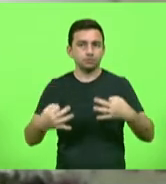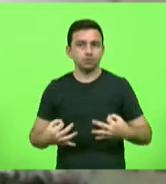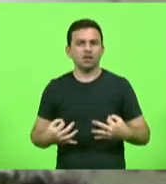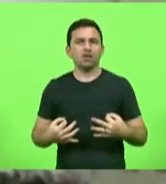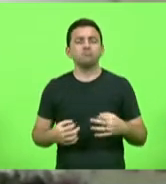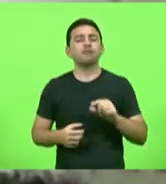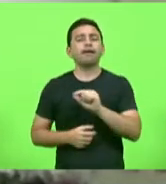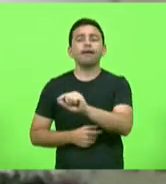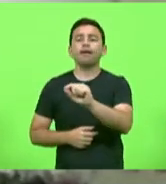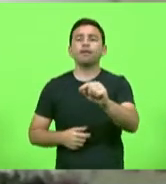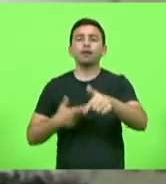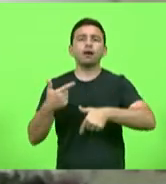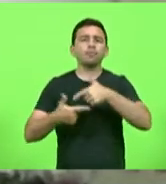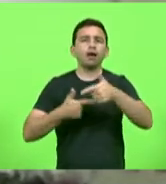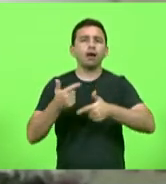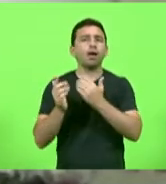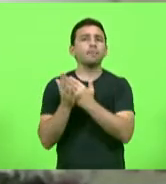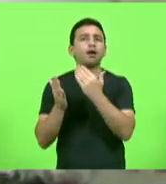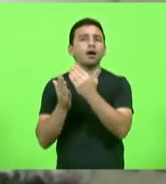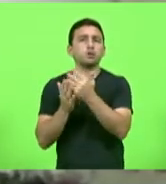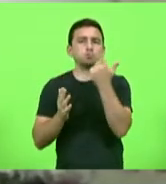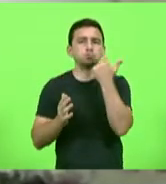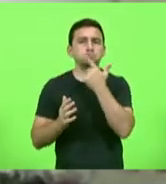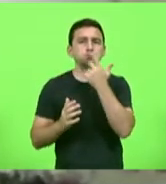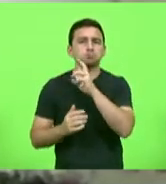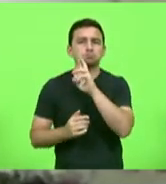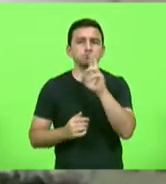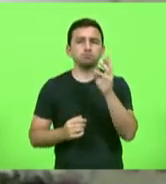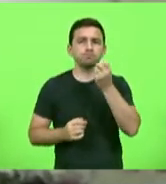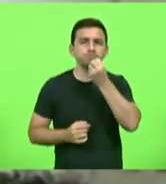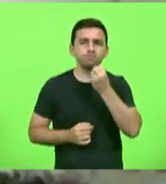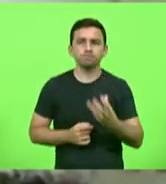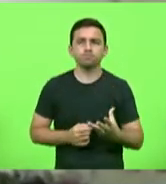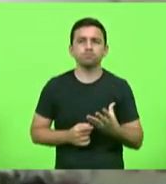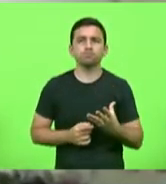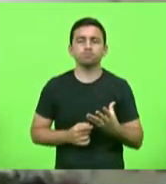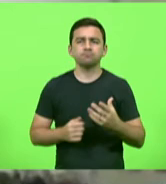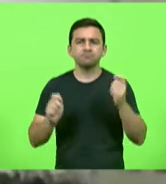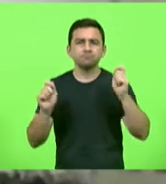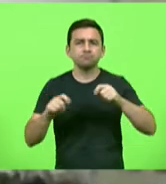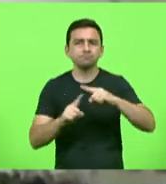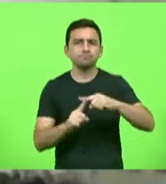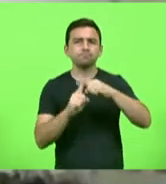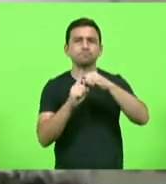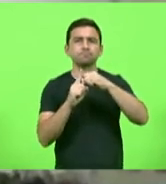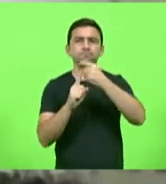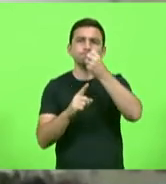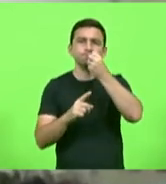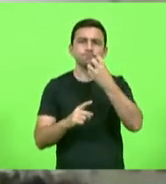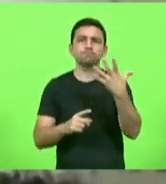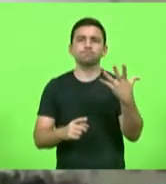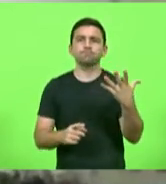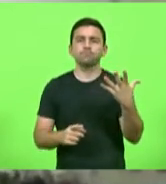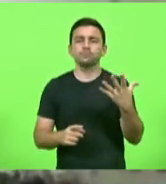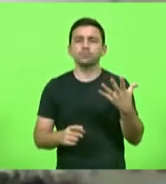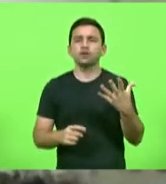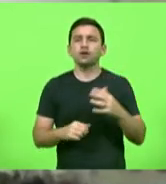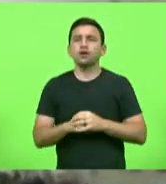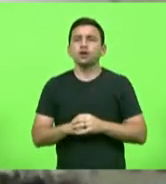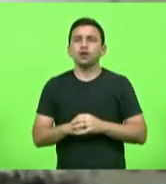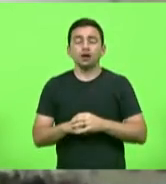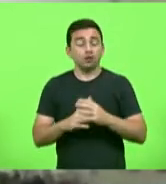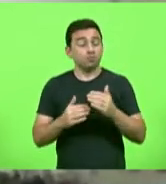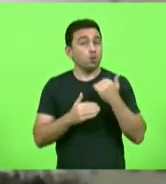muito para esse resultado de Chapecó ser um resultado positivo lembrando que as mortes não